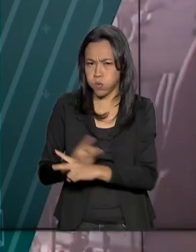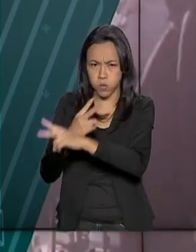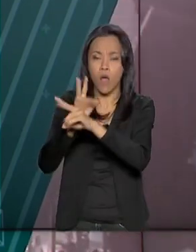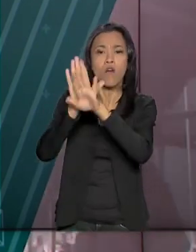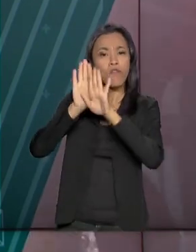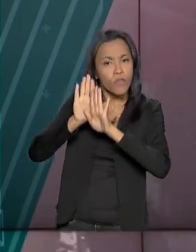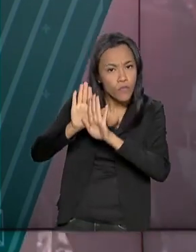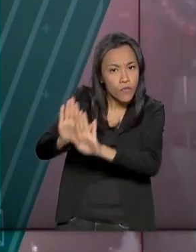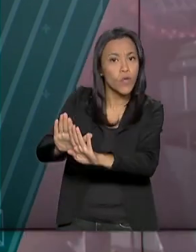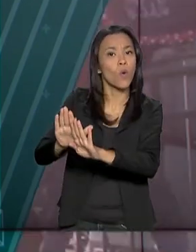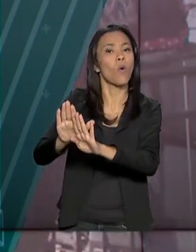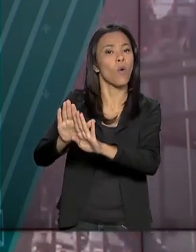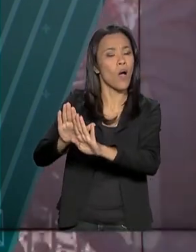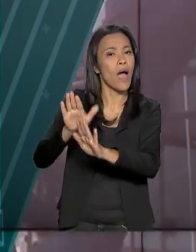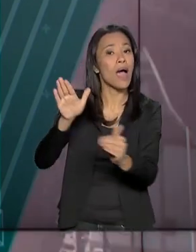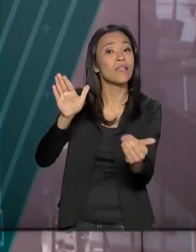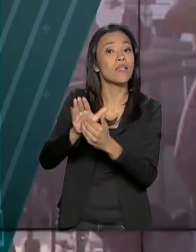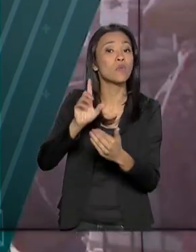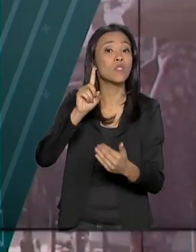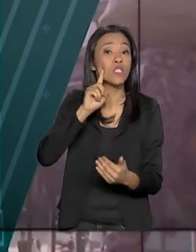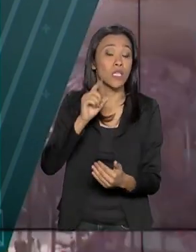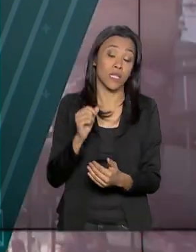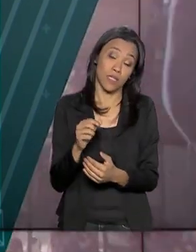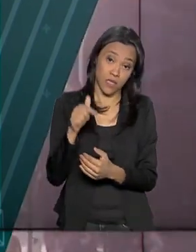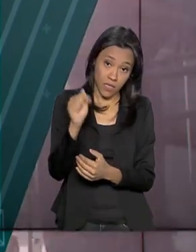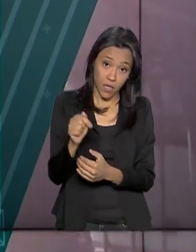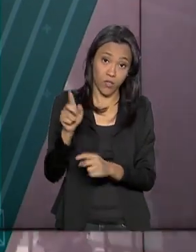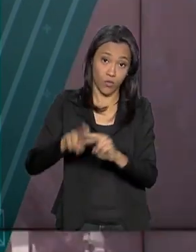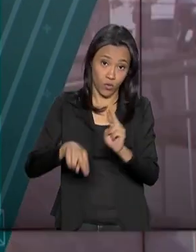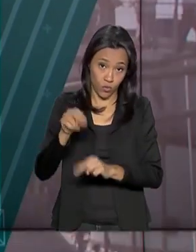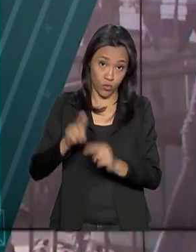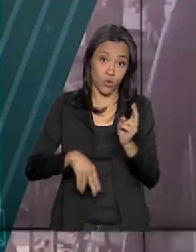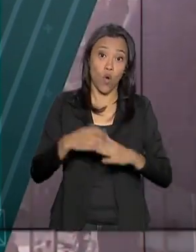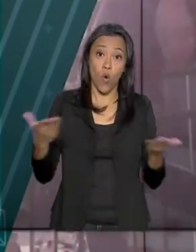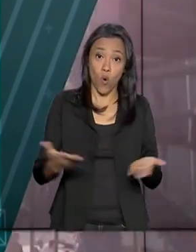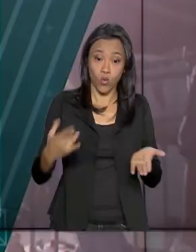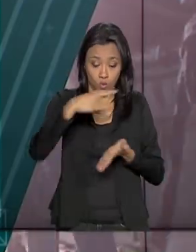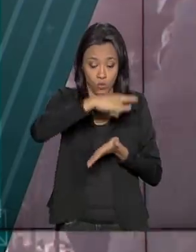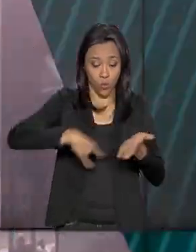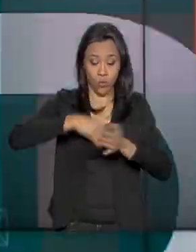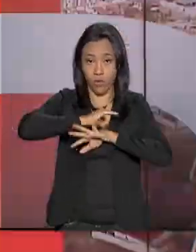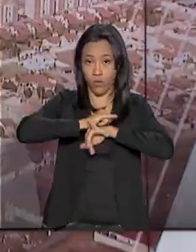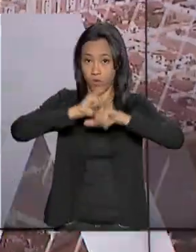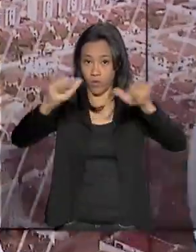permanência prorrogada até o dia 7 de junho. A portaria foi publicada hoje no Diário Oficial da União.